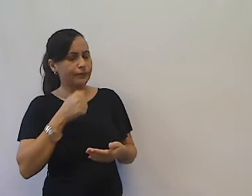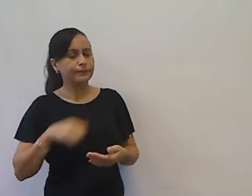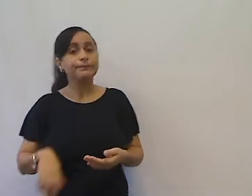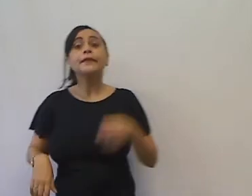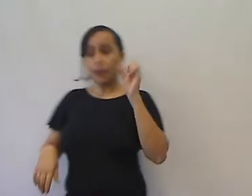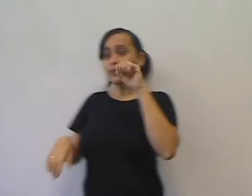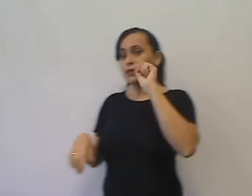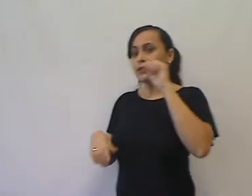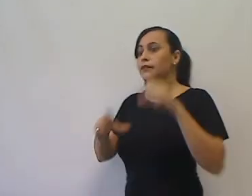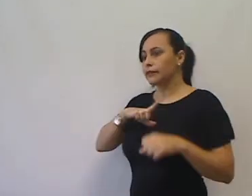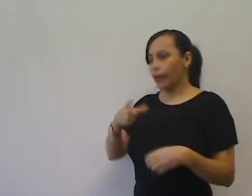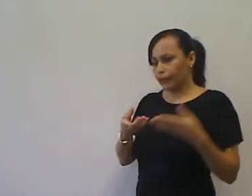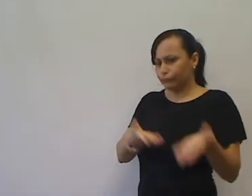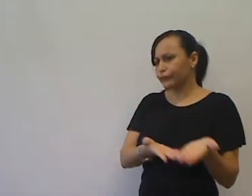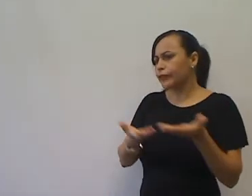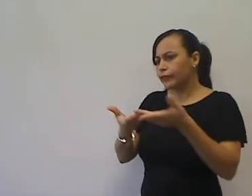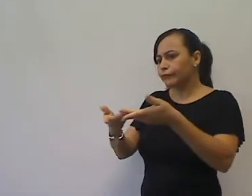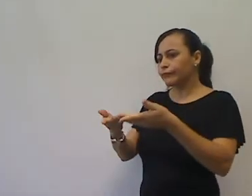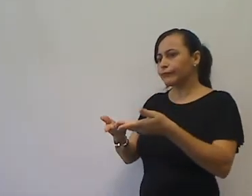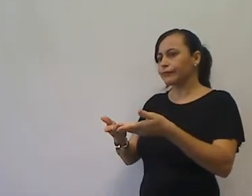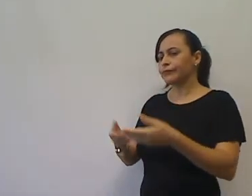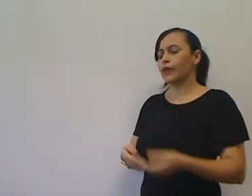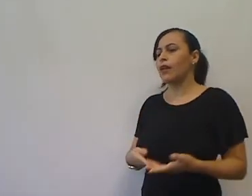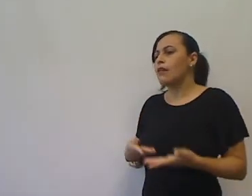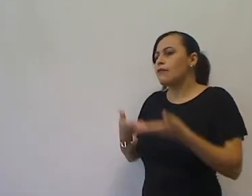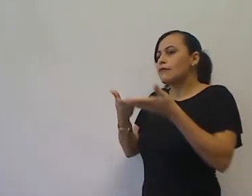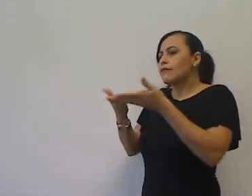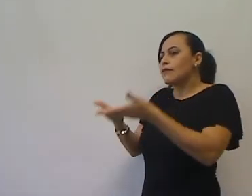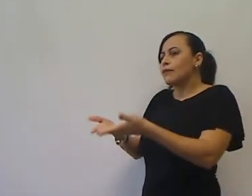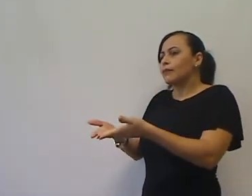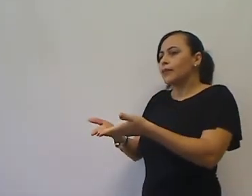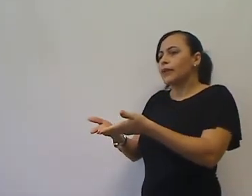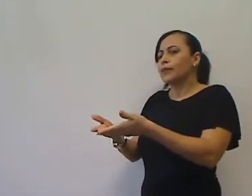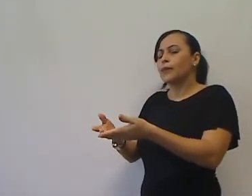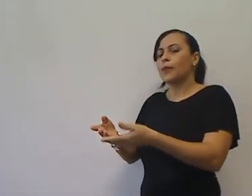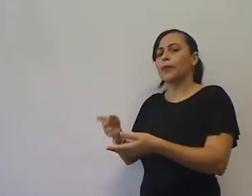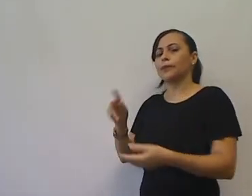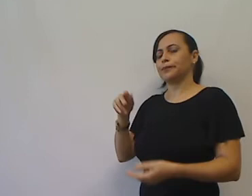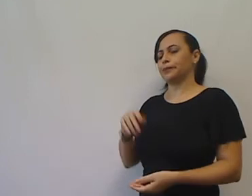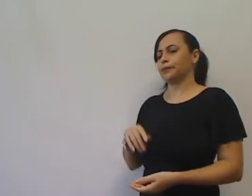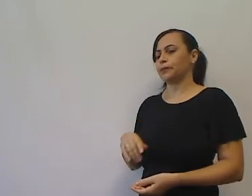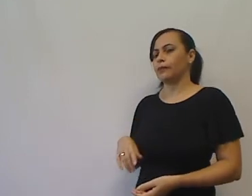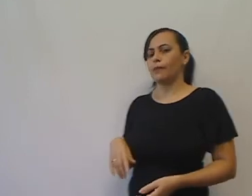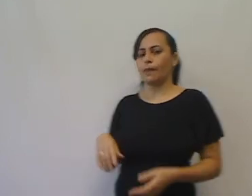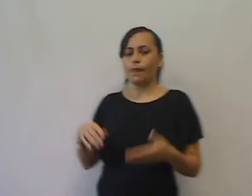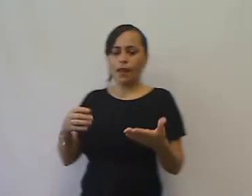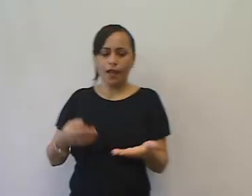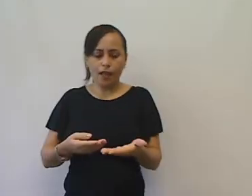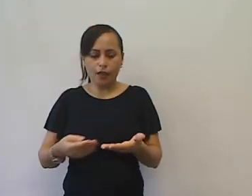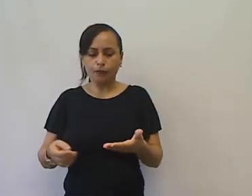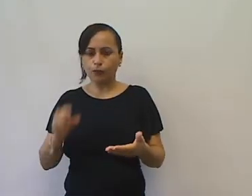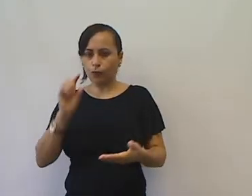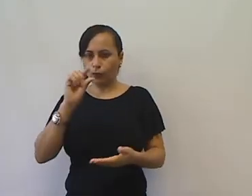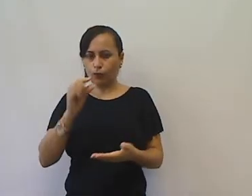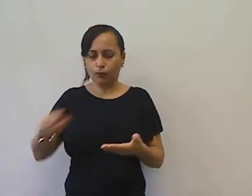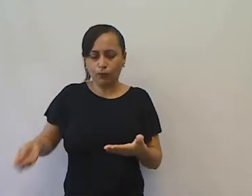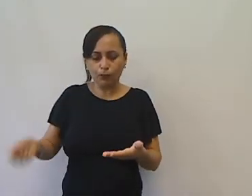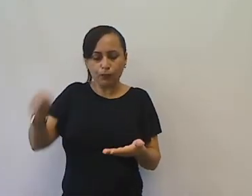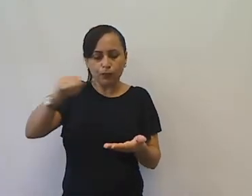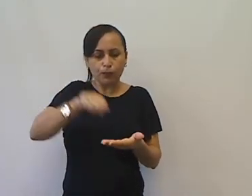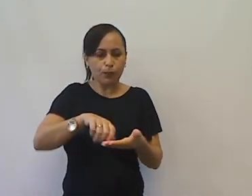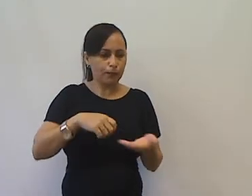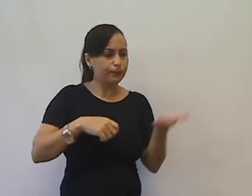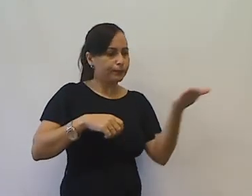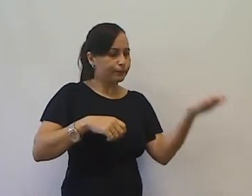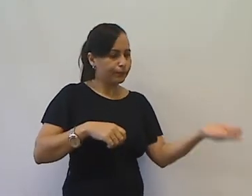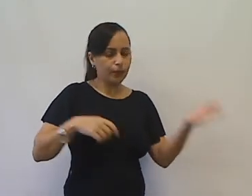sim, sim, sim, tem, já está aqui na minha mão. Já entregou ao Pedro. Ele colocou um pouco da sopa para a dona Agromecilda